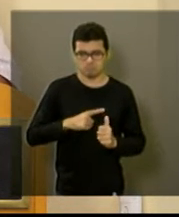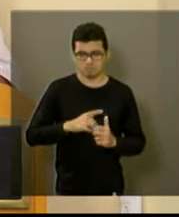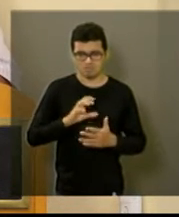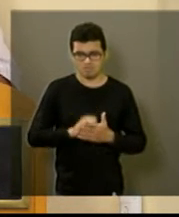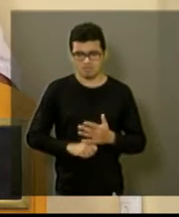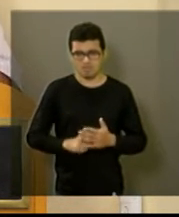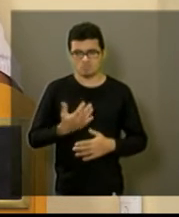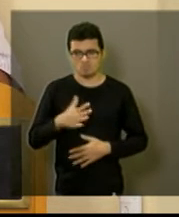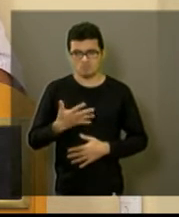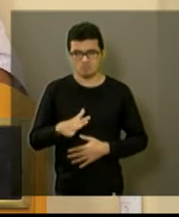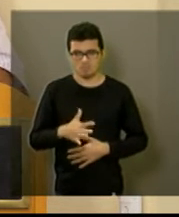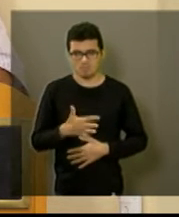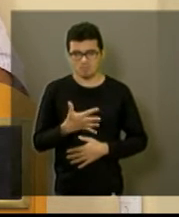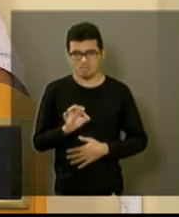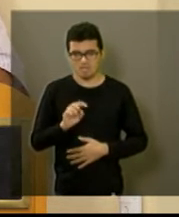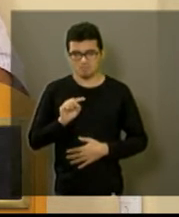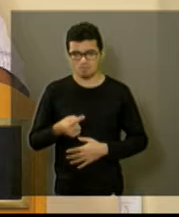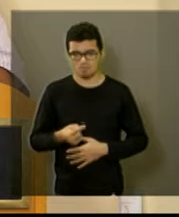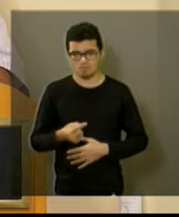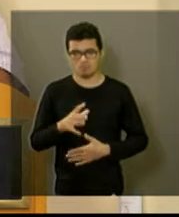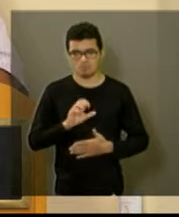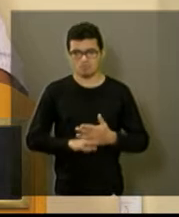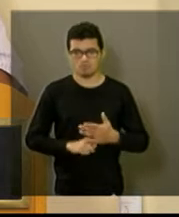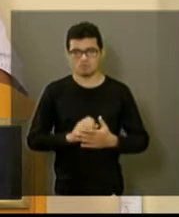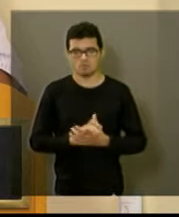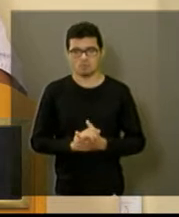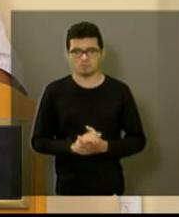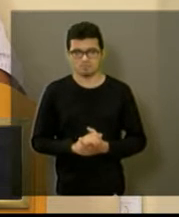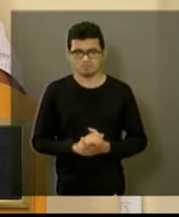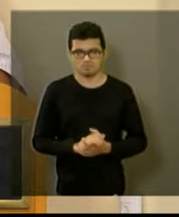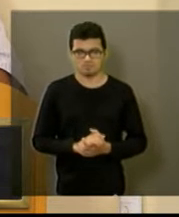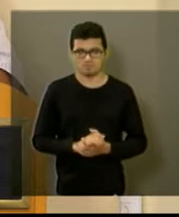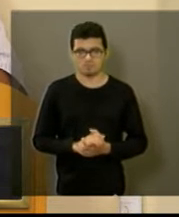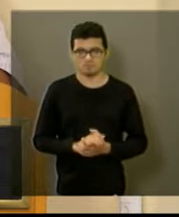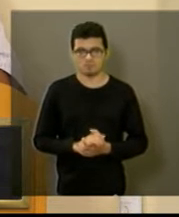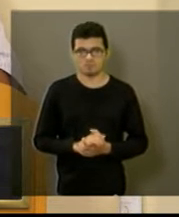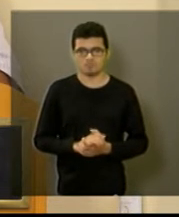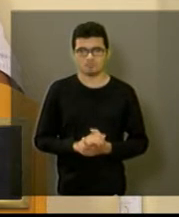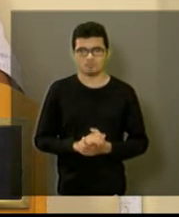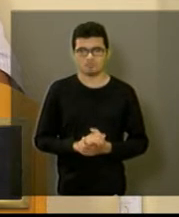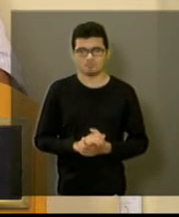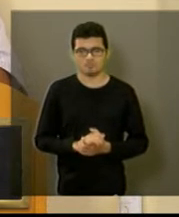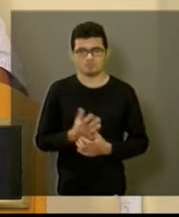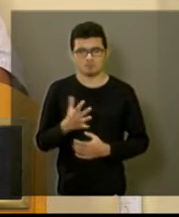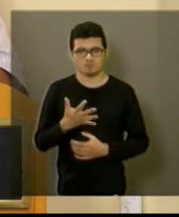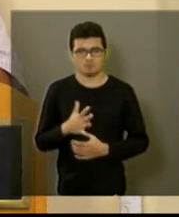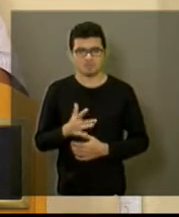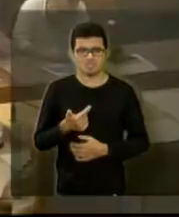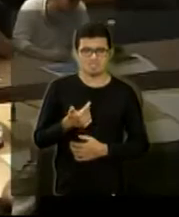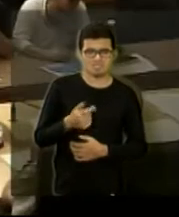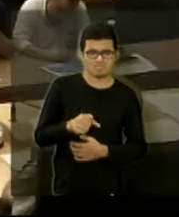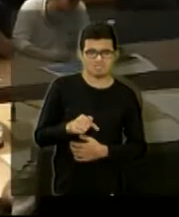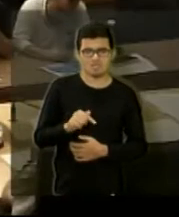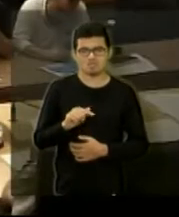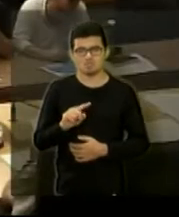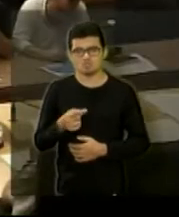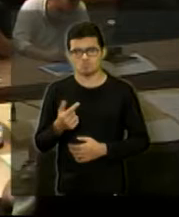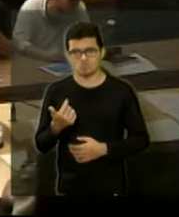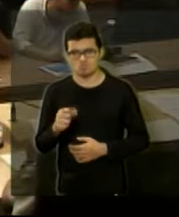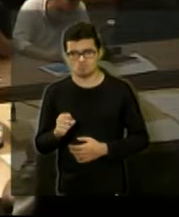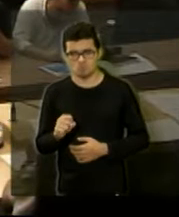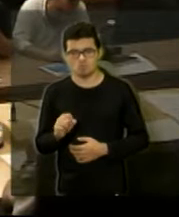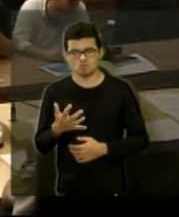aproximadamente 10 mil cadastros. 10 mil cadastros, nós tínhamos um déficit de 17 a 18, não é? Oi?